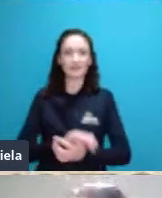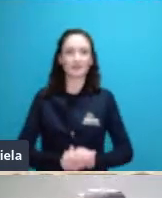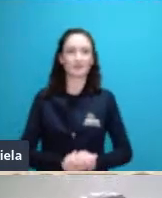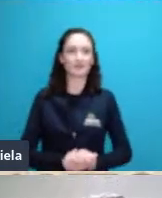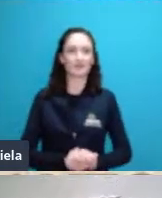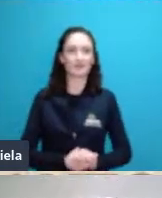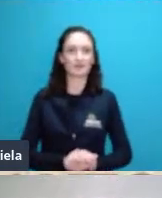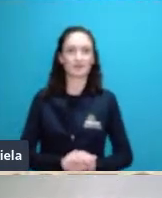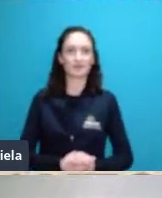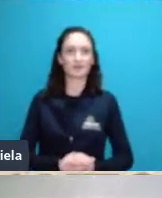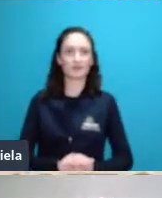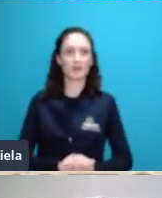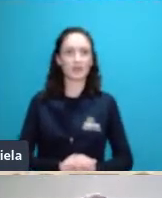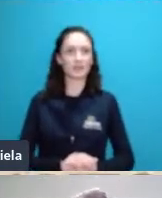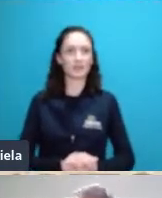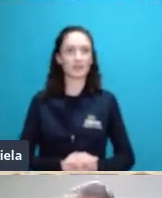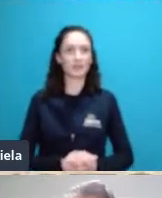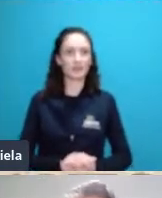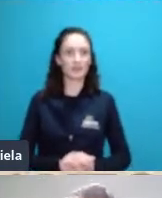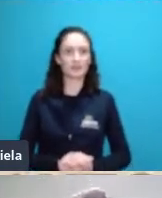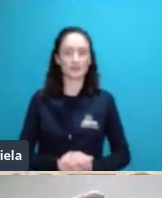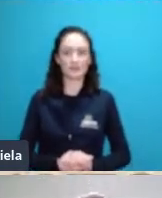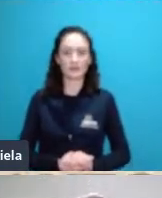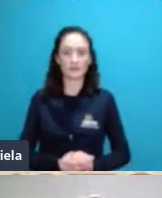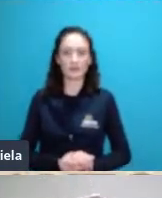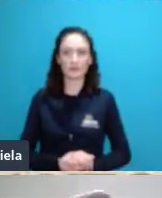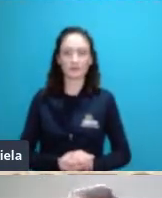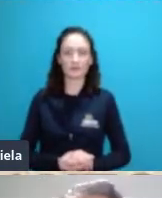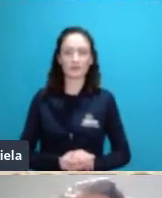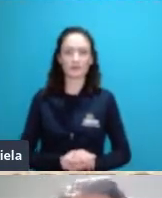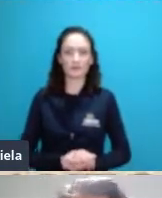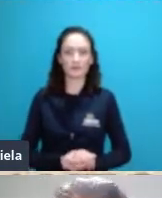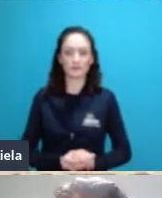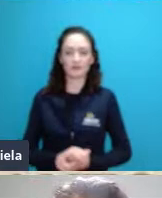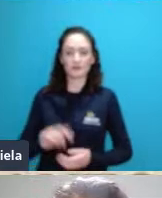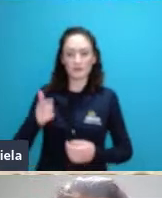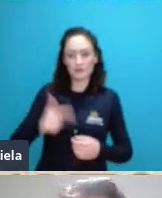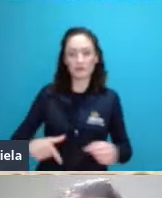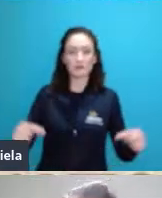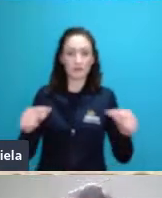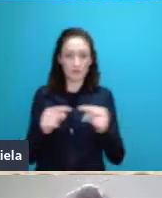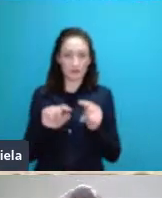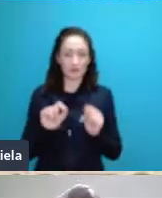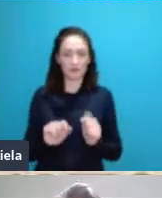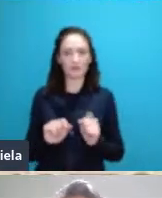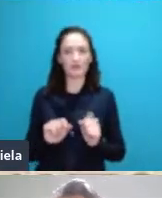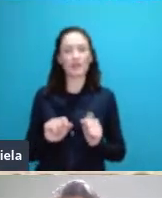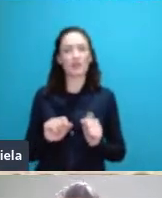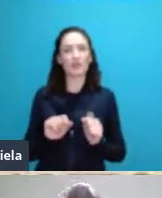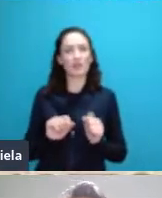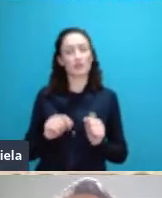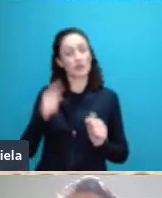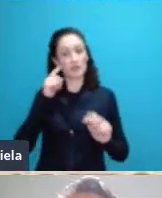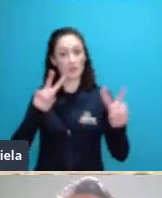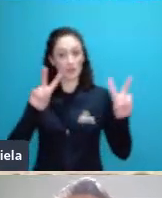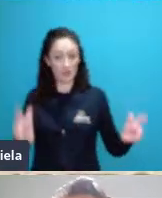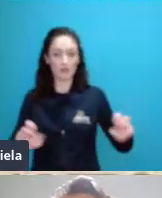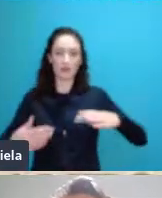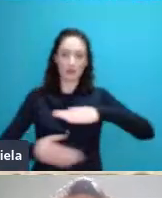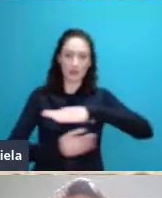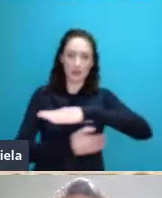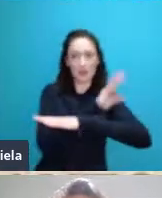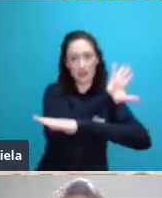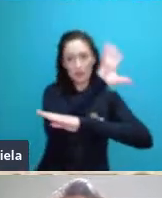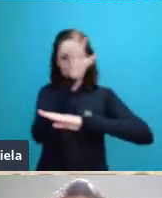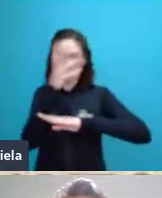a partir dessas ideias de ecossistema que o Odum propôs surgiu como eu já havia comentado anteriormente uma